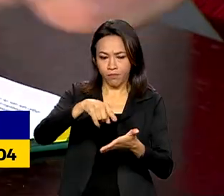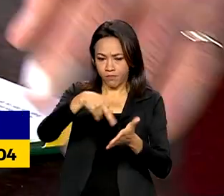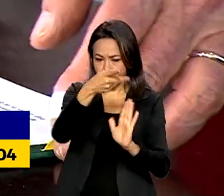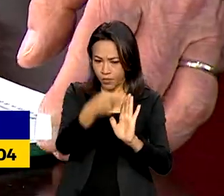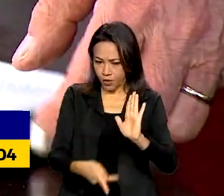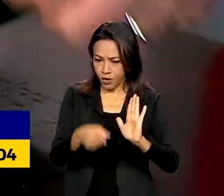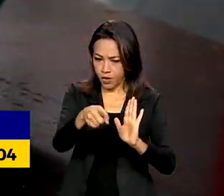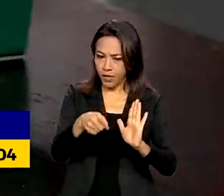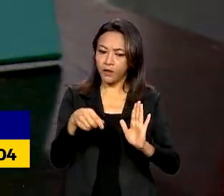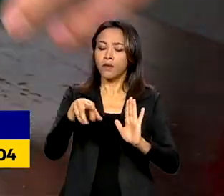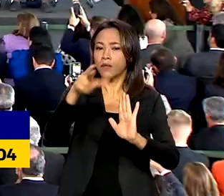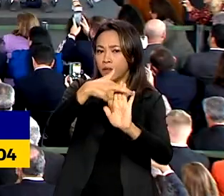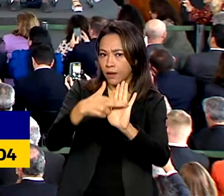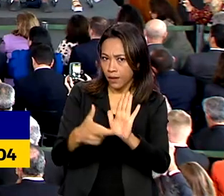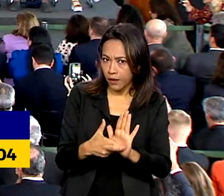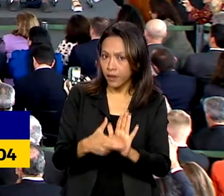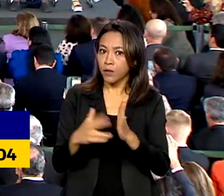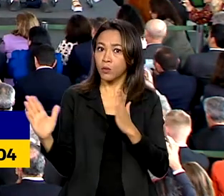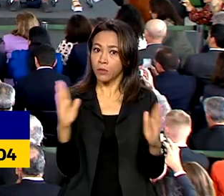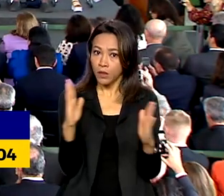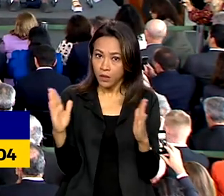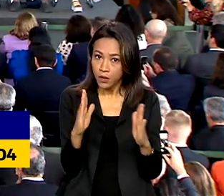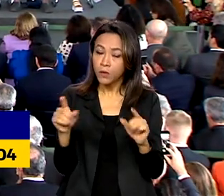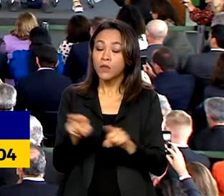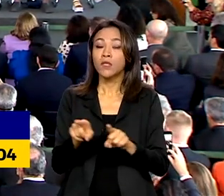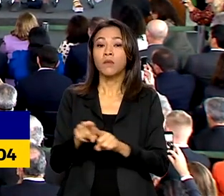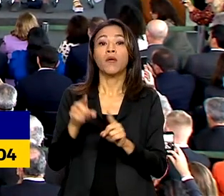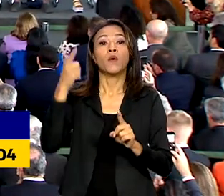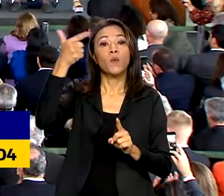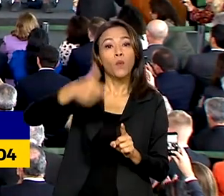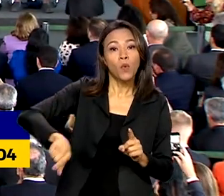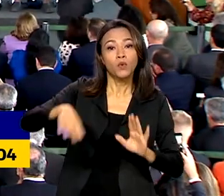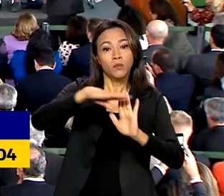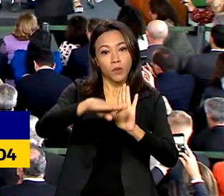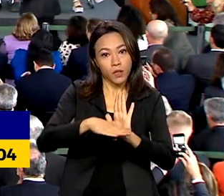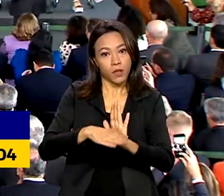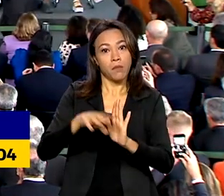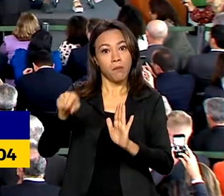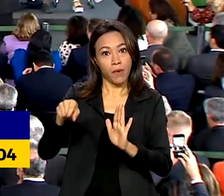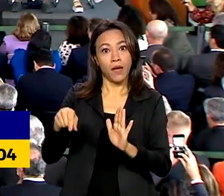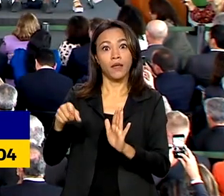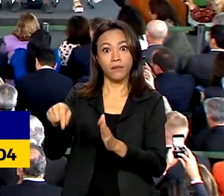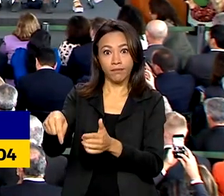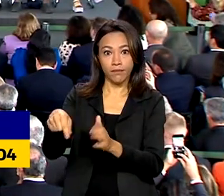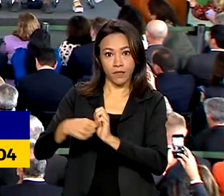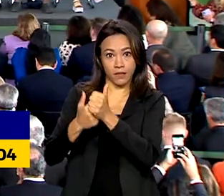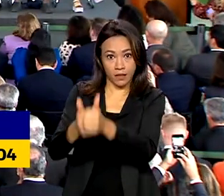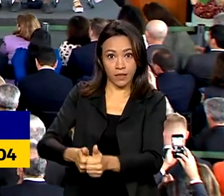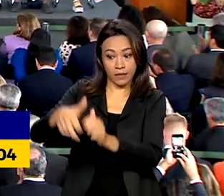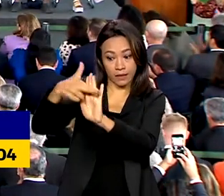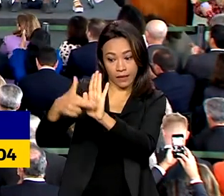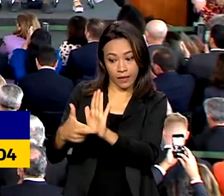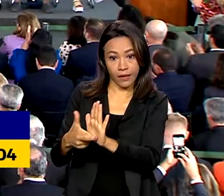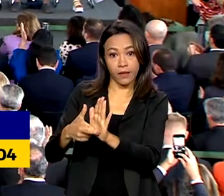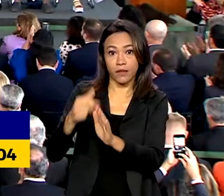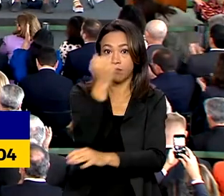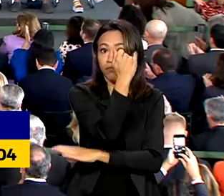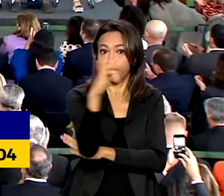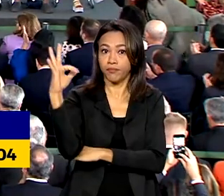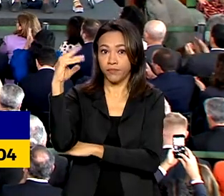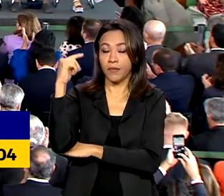prazos e as condições para adesão ao programa de regularização ambiental, vetando o dispositivo que autorizava o